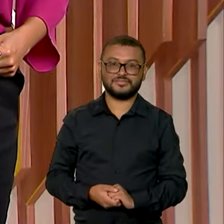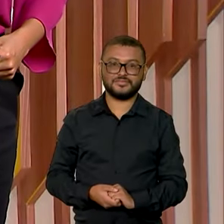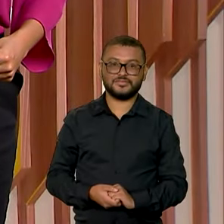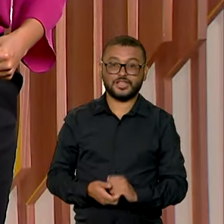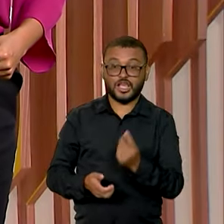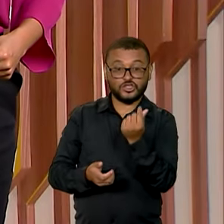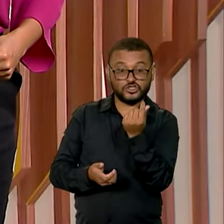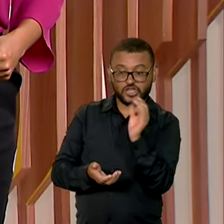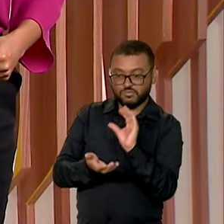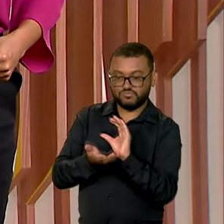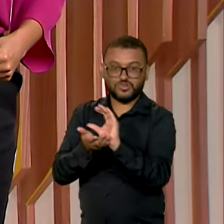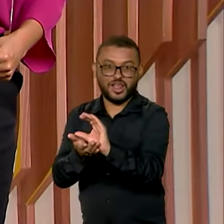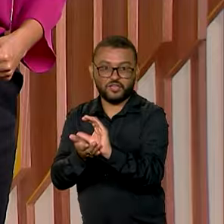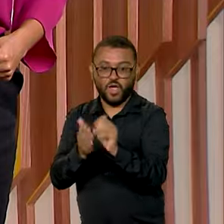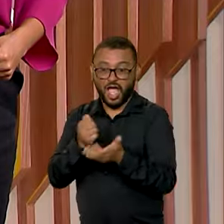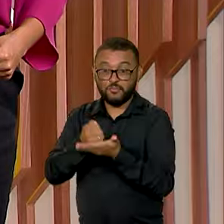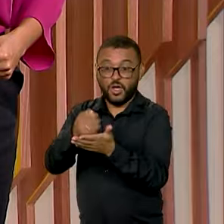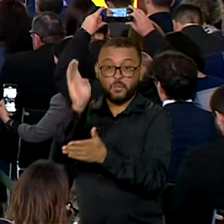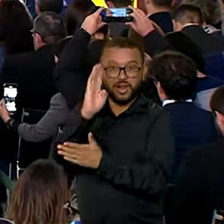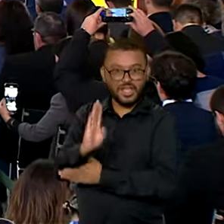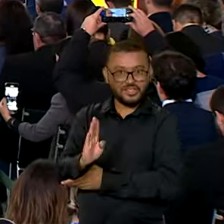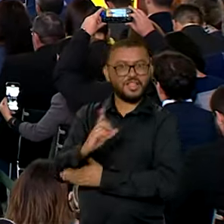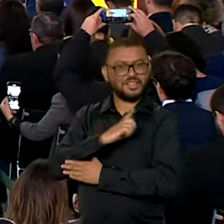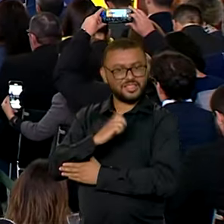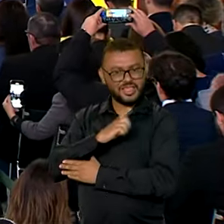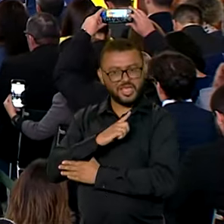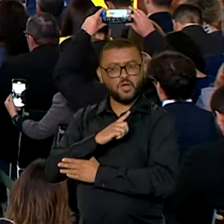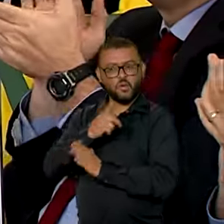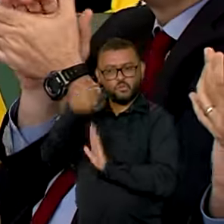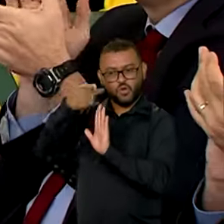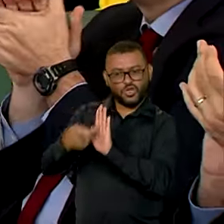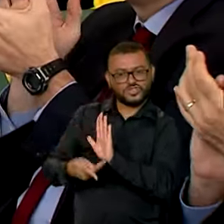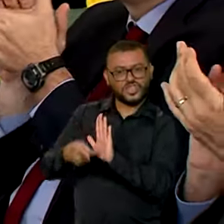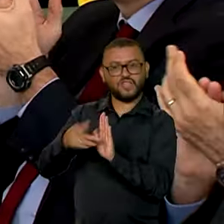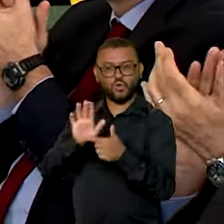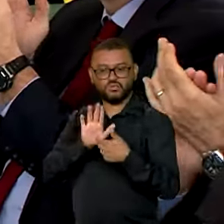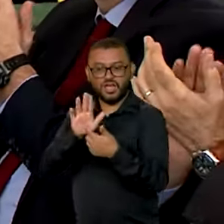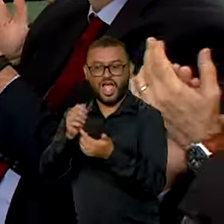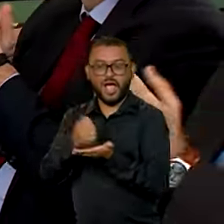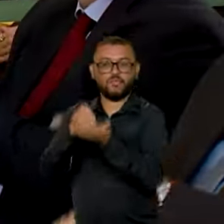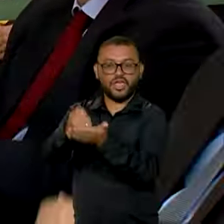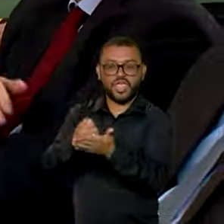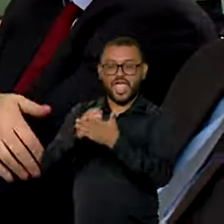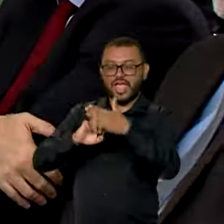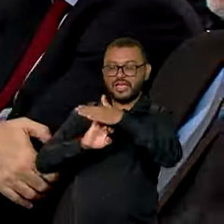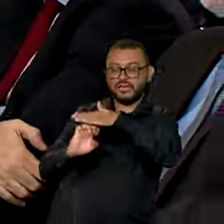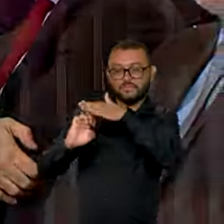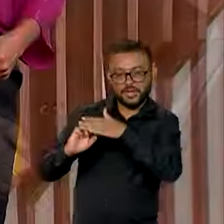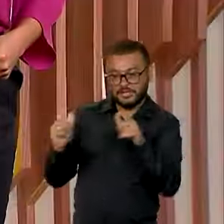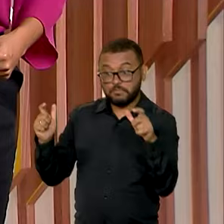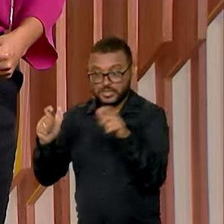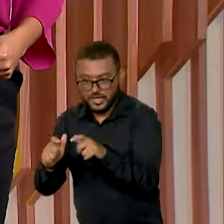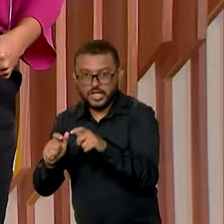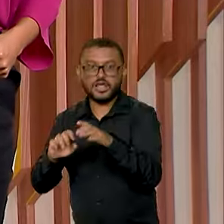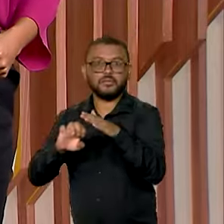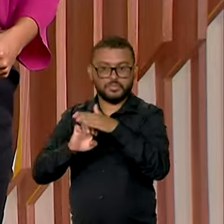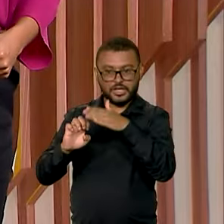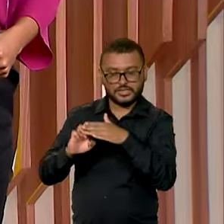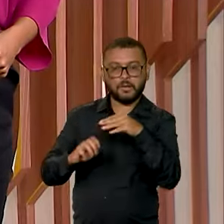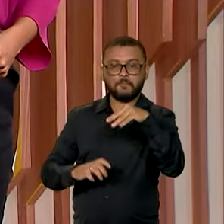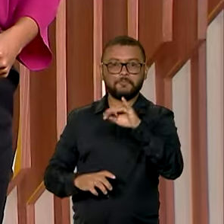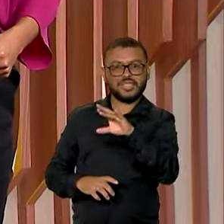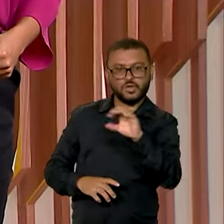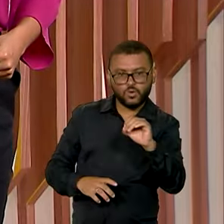Mais crédito para o Programa Acredita vai garantir apoio às micro e pequenas empresas. Micro